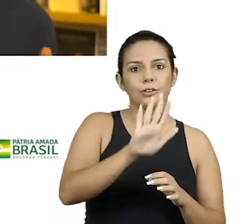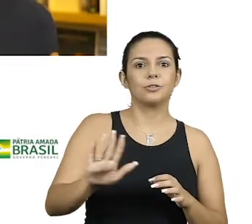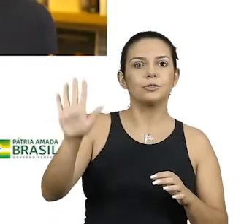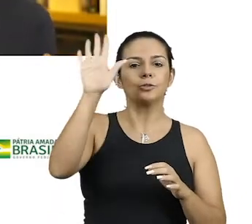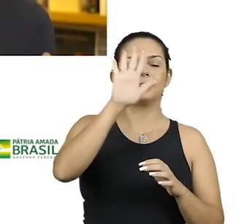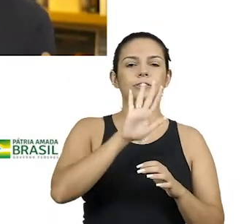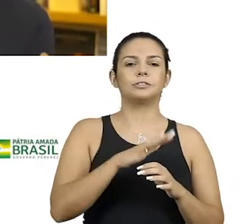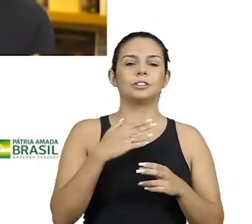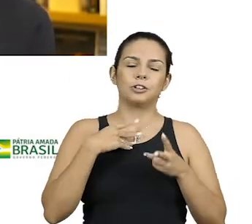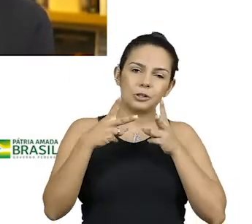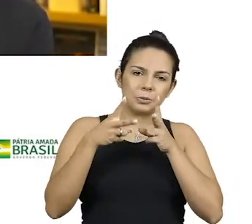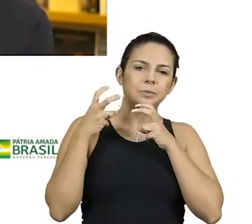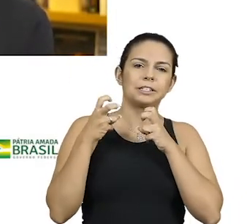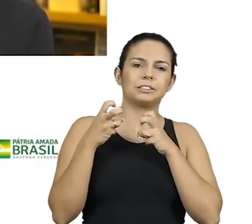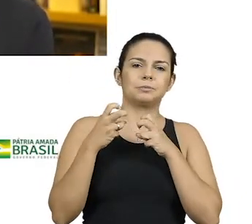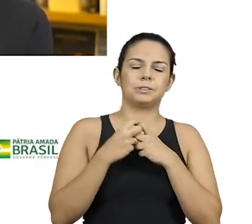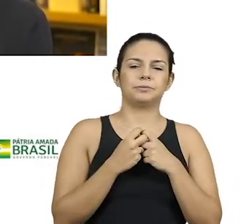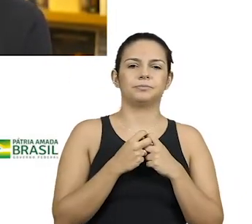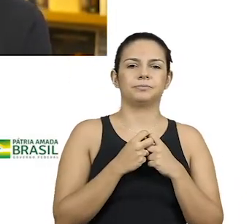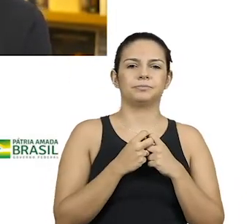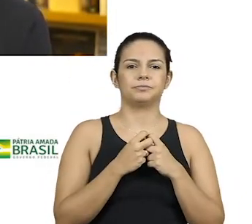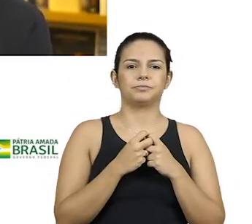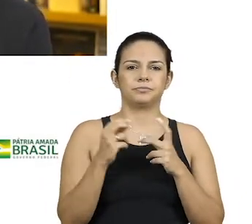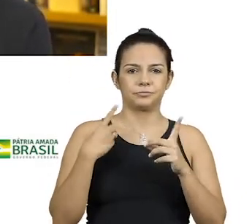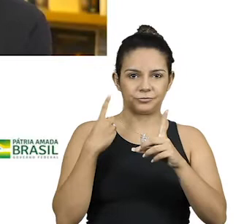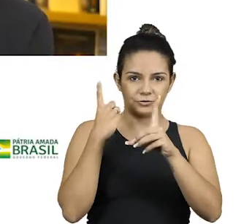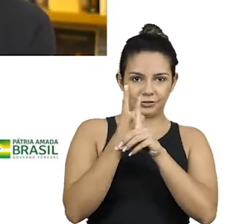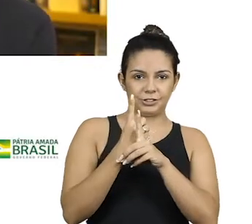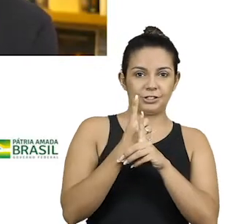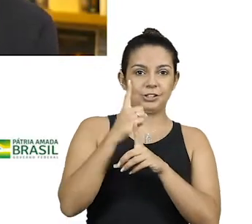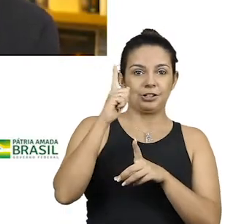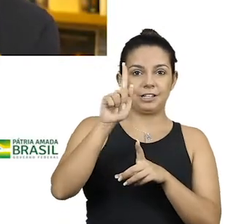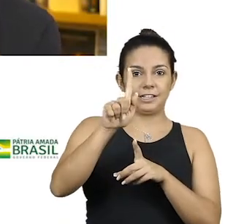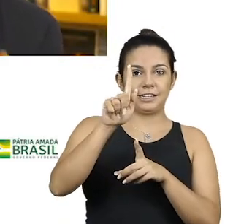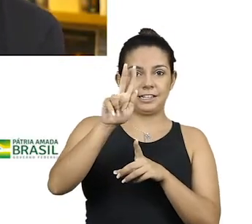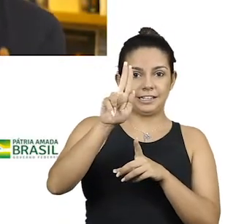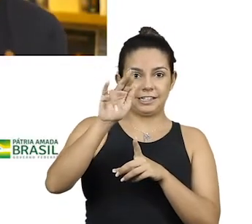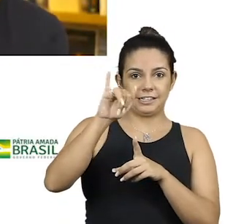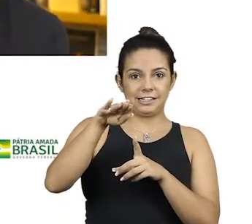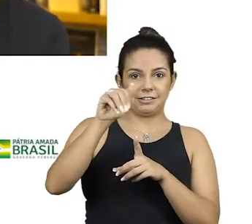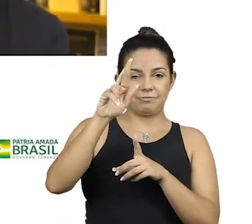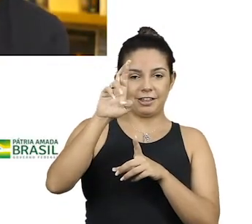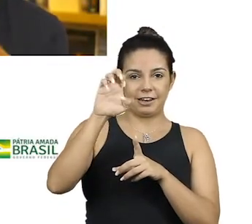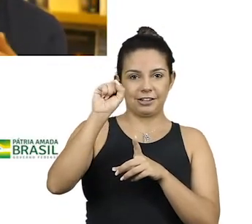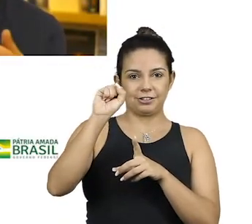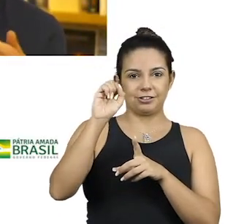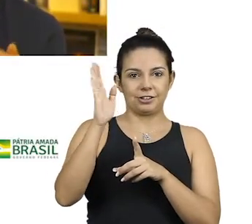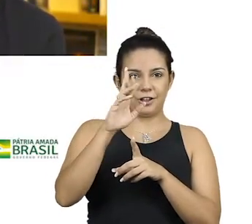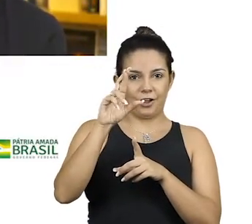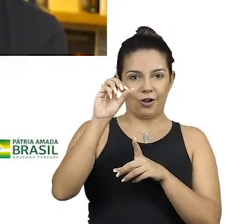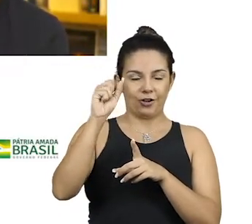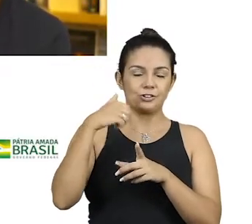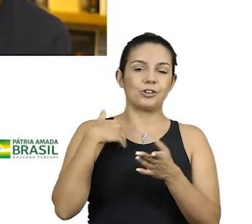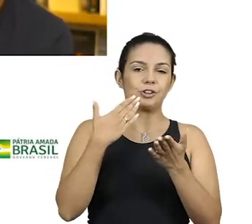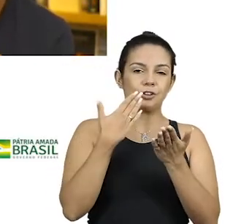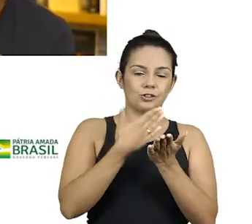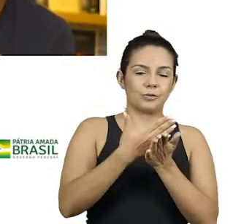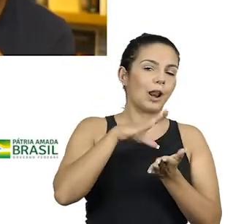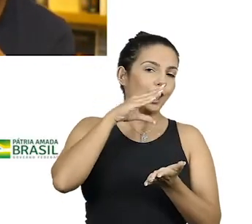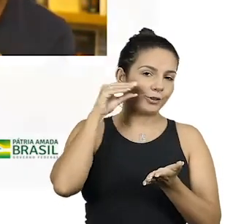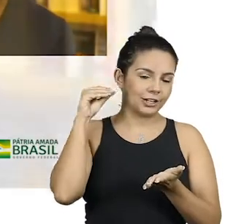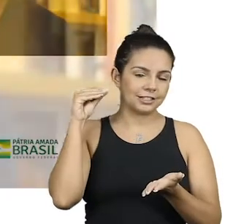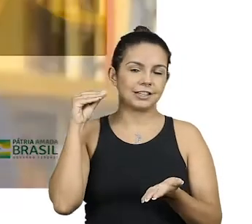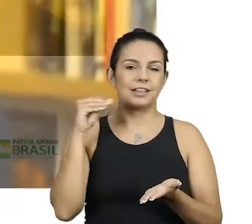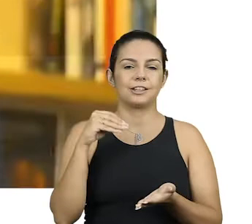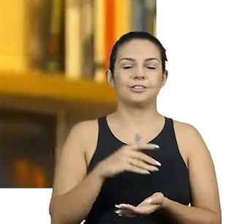aí percebi, eu que descobri Guimarães Rosa, descobri Guimarães Rosa adolescente, lendo contos, e